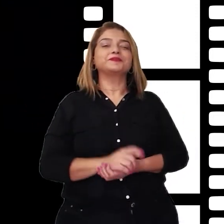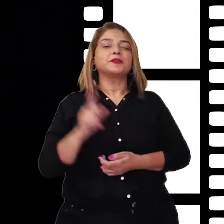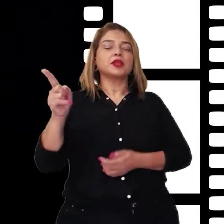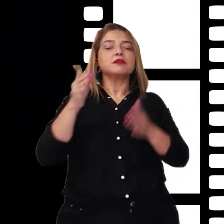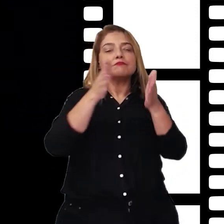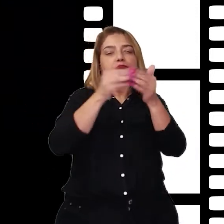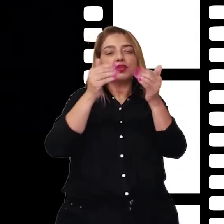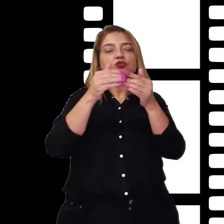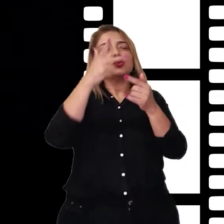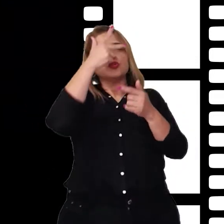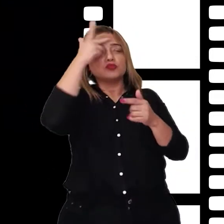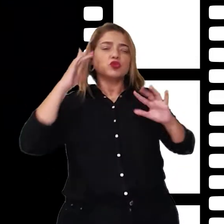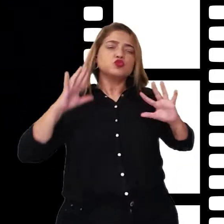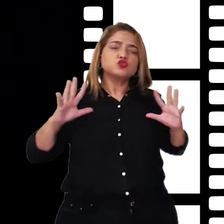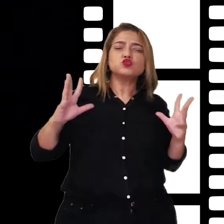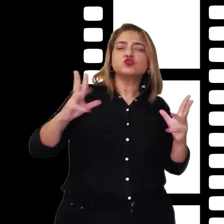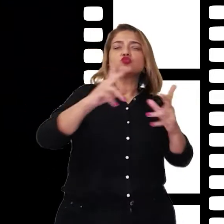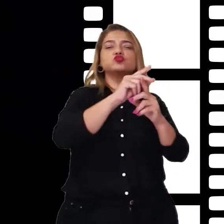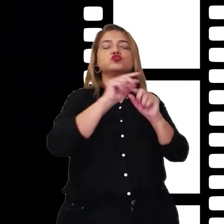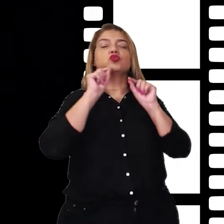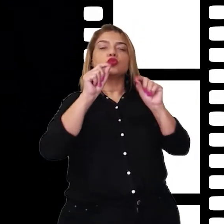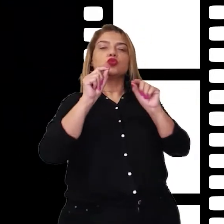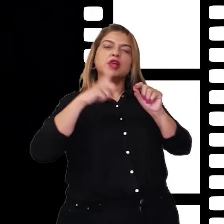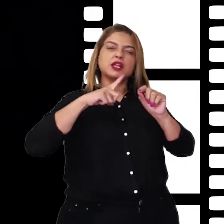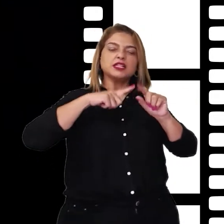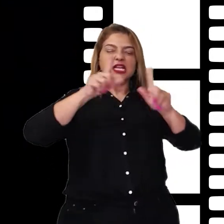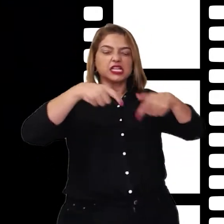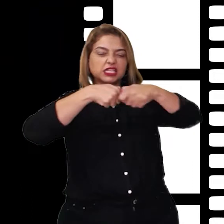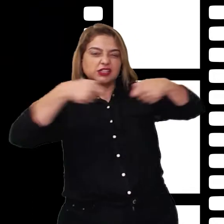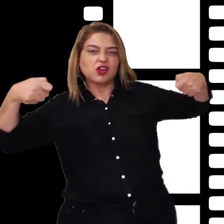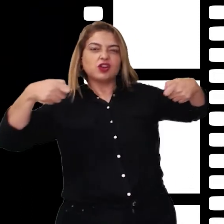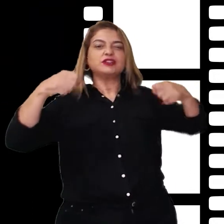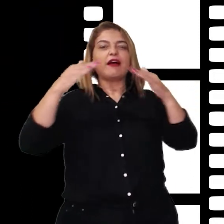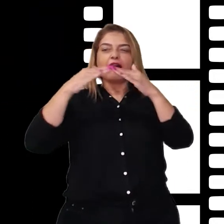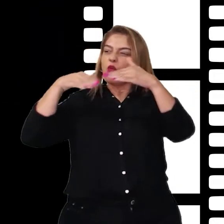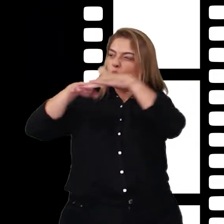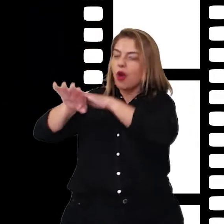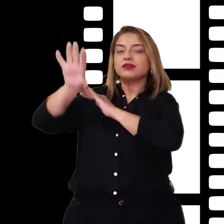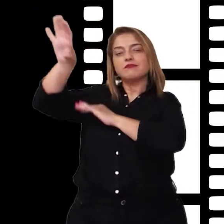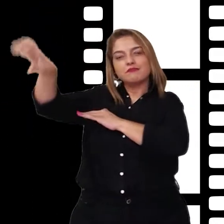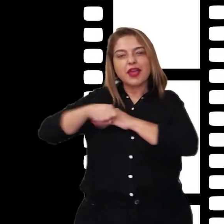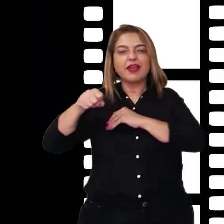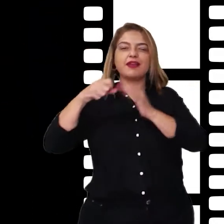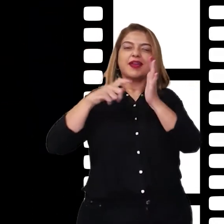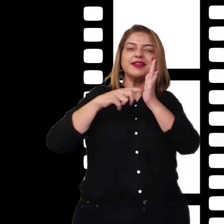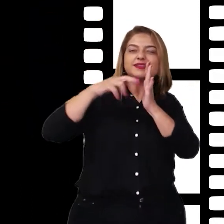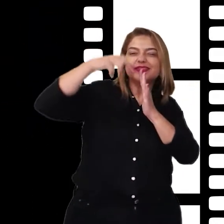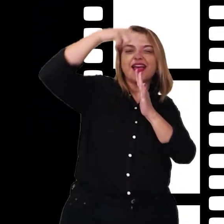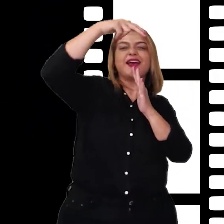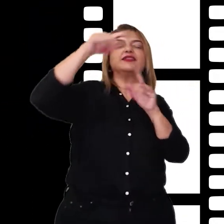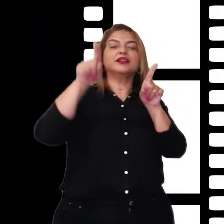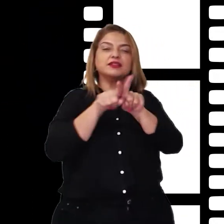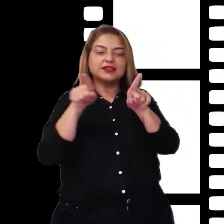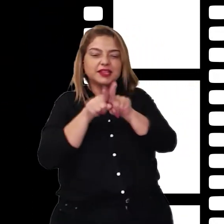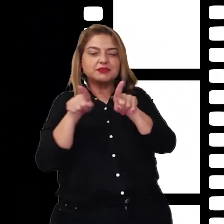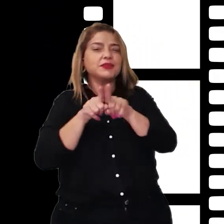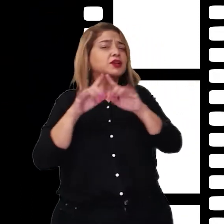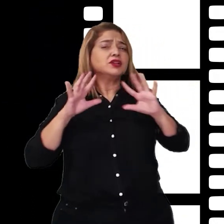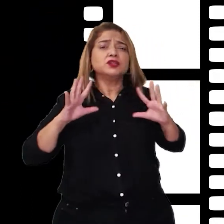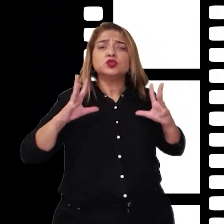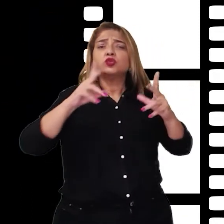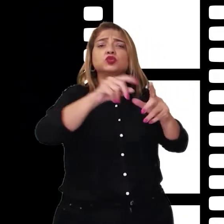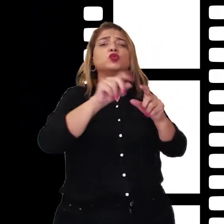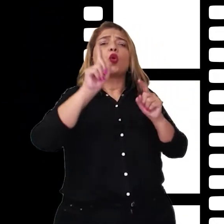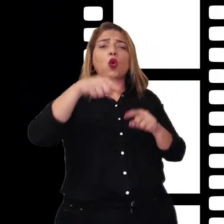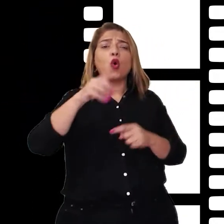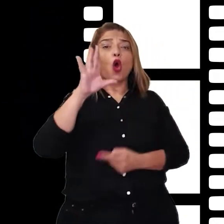para que todos pegassem todas as cordas que tivessem em casa, todas as escadas e que também pegassem todos os tubos